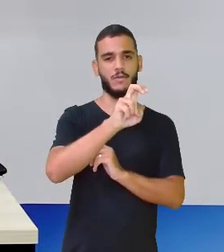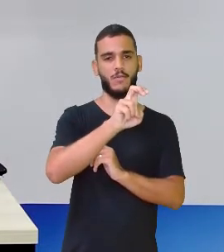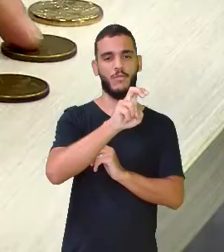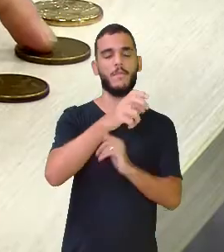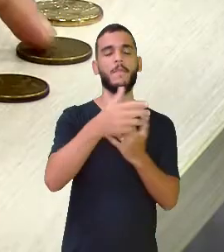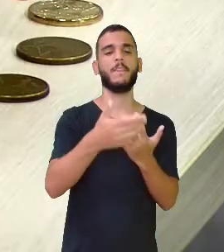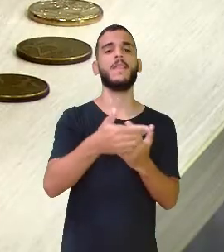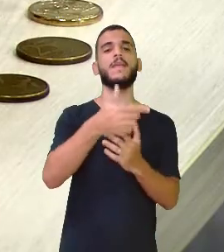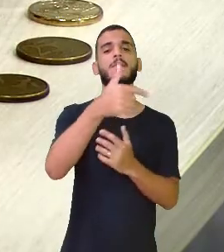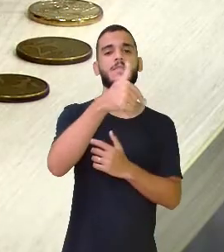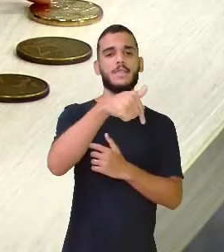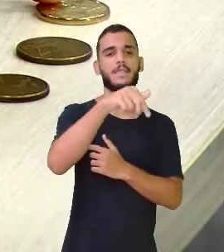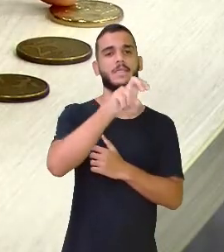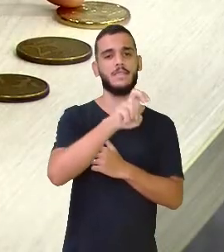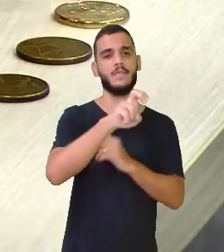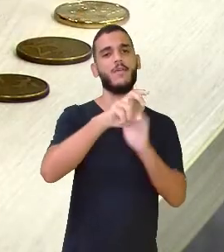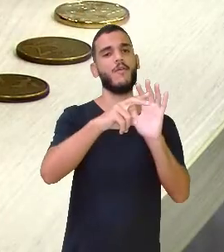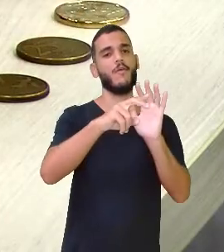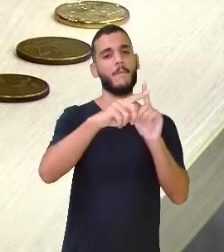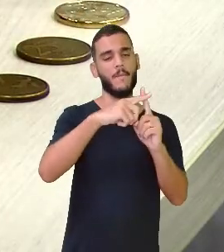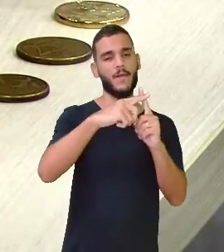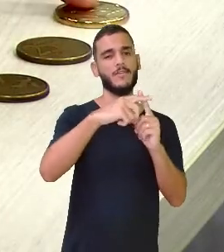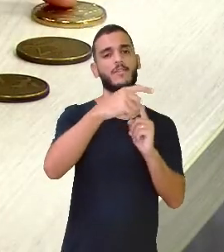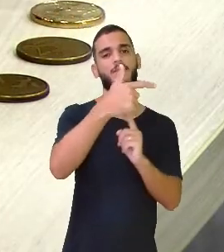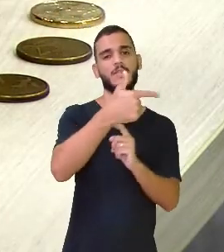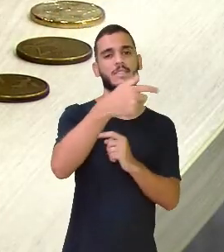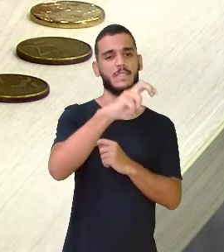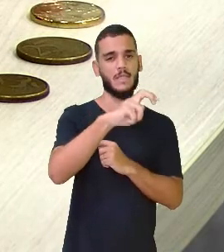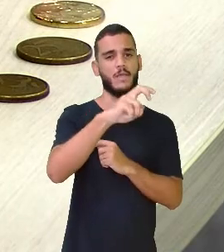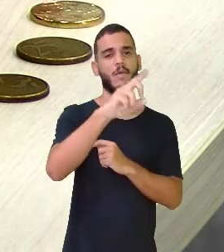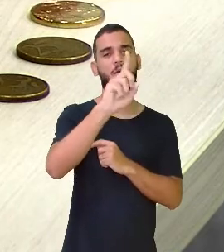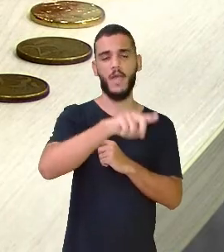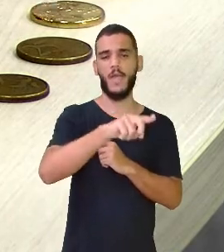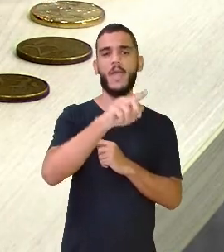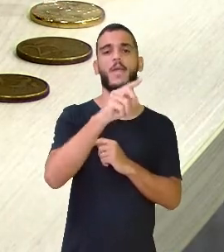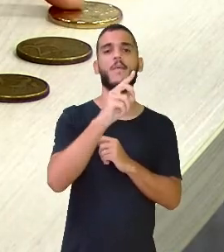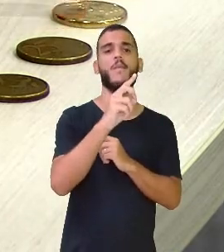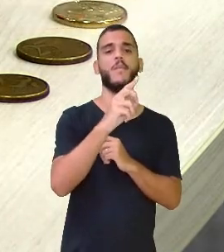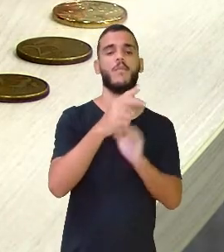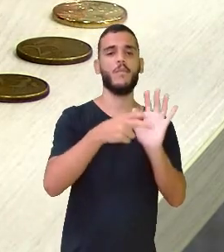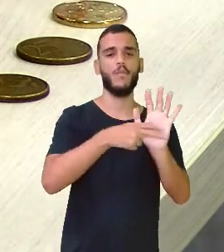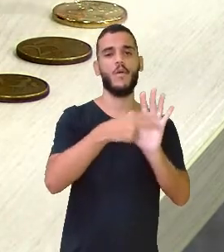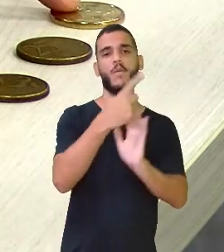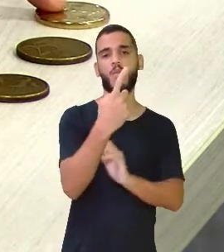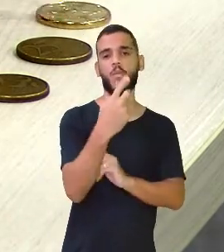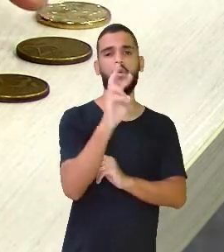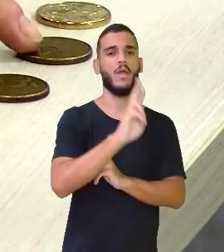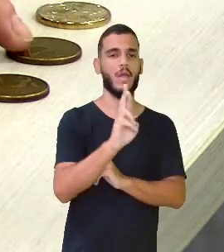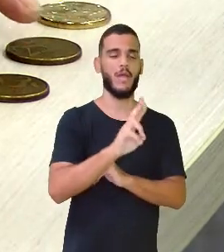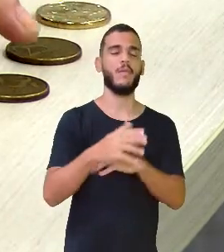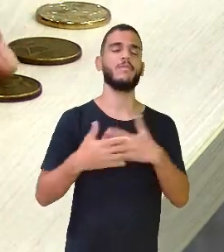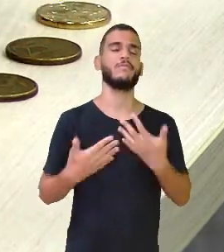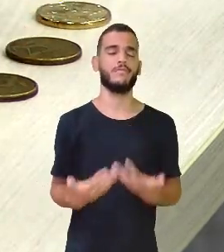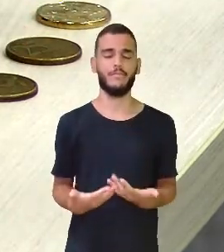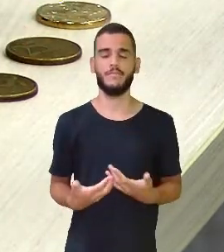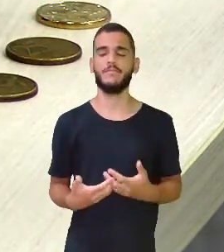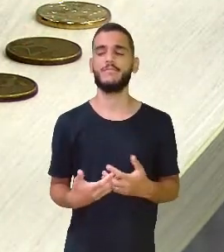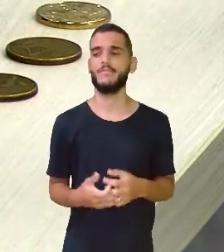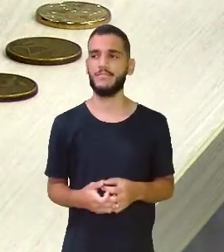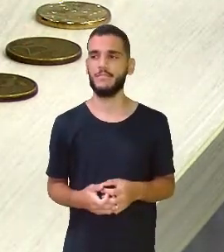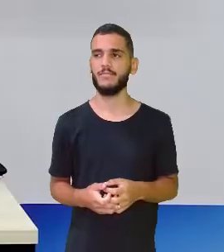mais 25, 50. 50 mais 25, 75. 75 mais 25,